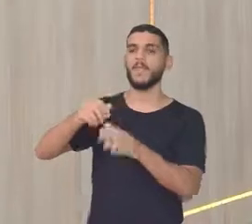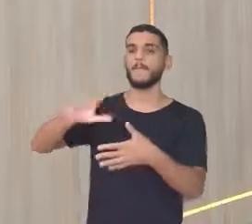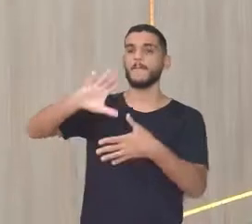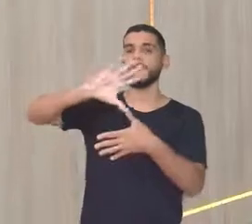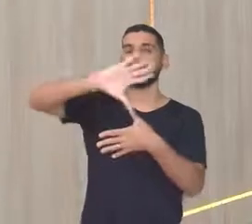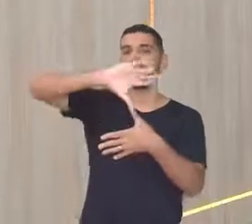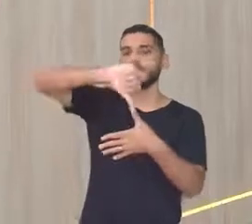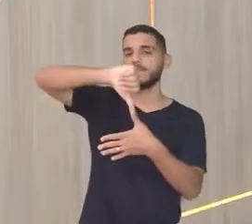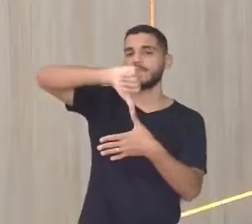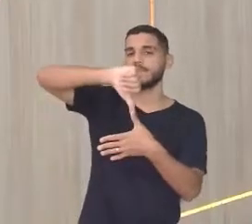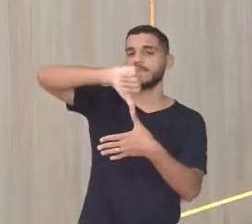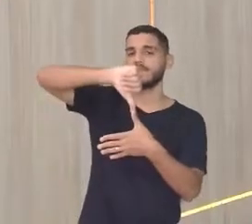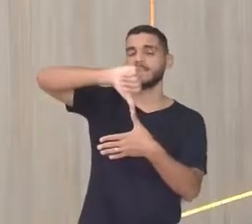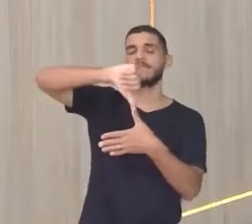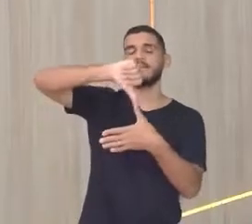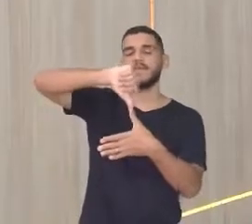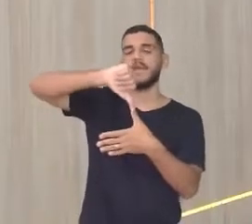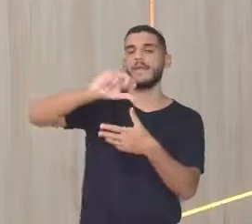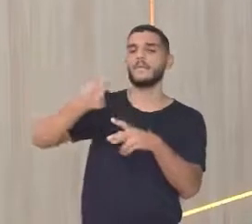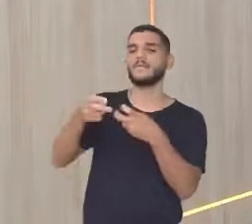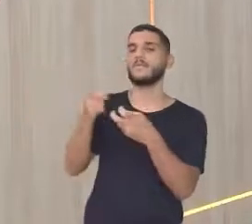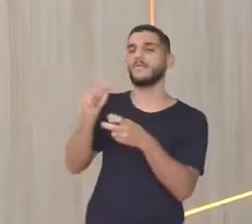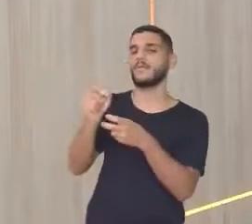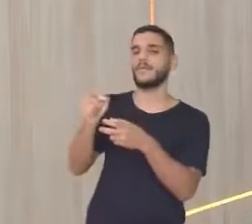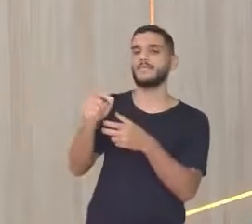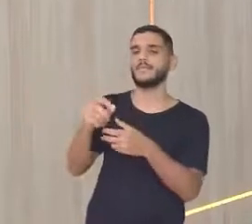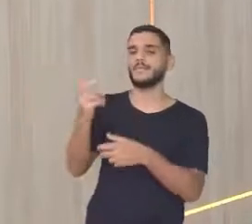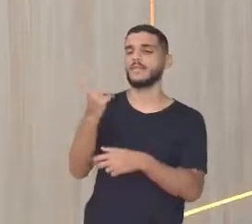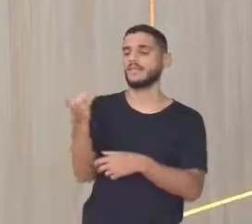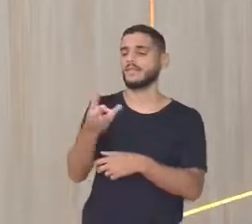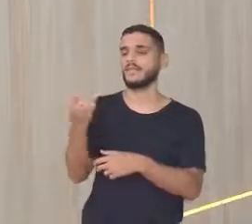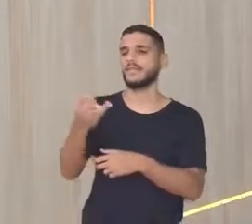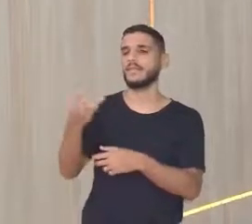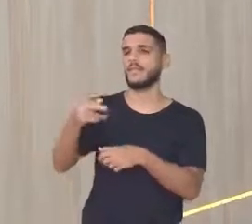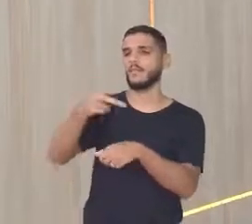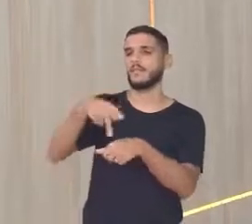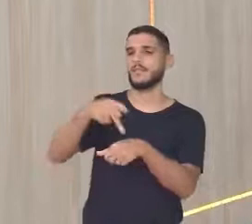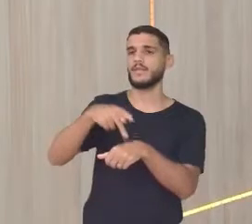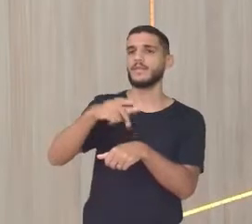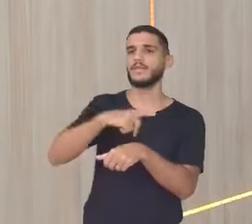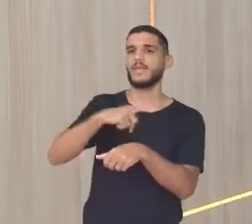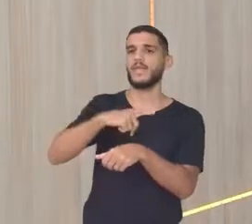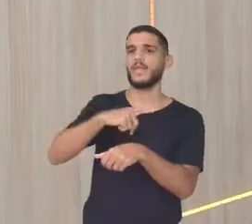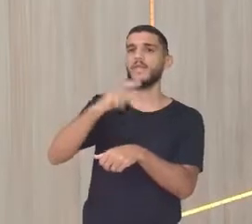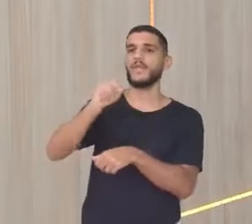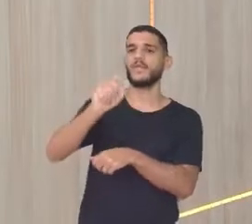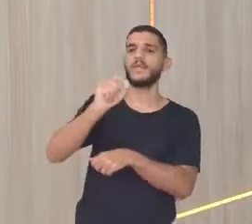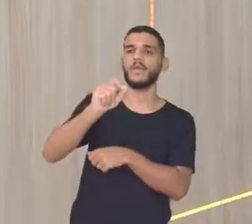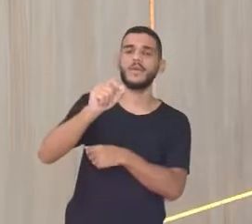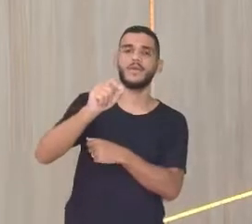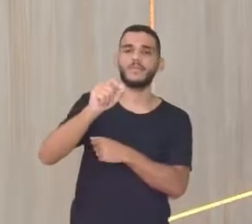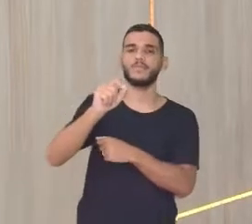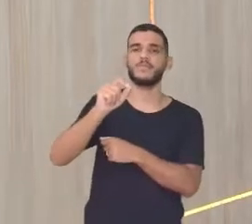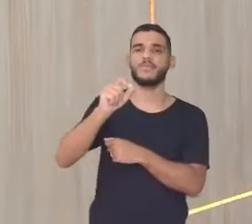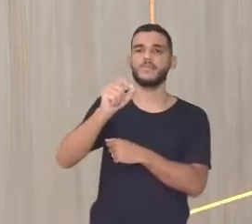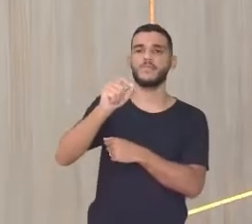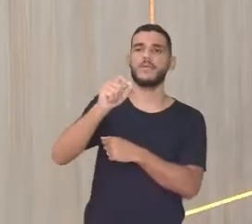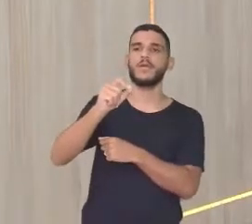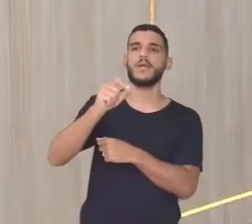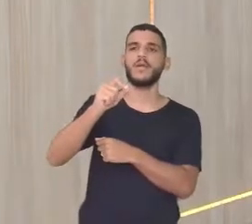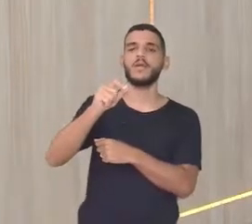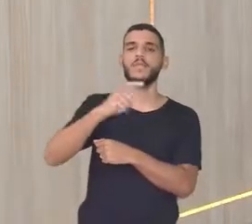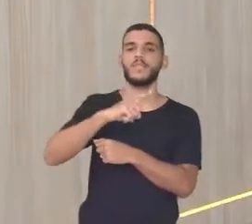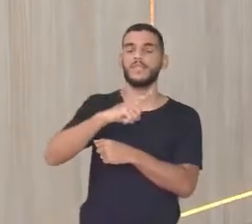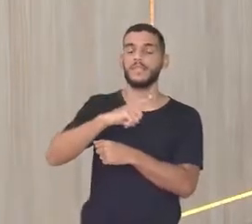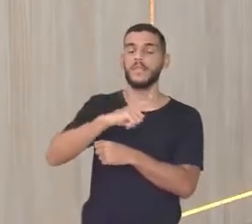É Canadá Estados Unidos E México Aí aqui em cima Vê que tem uma bandeira Dos Estados Unidos Aqui Por quê? Porque os